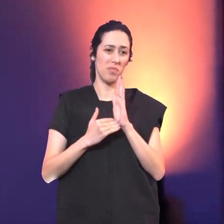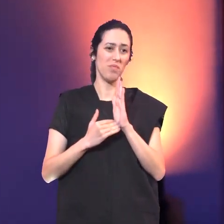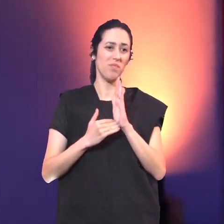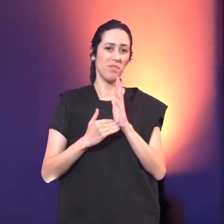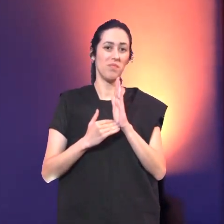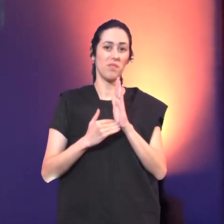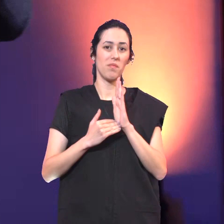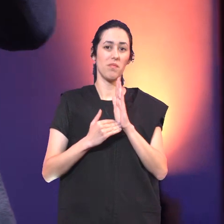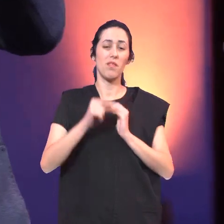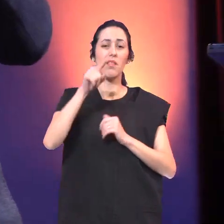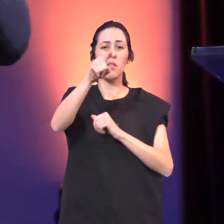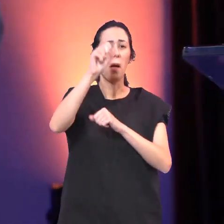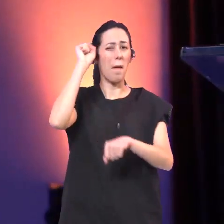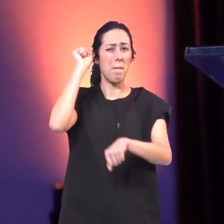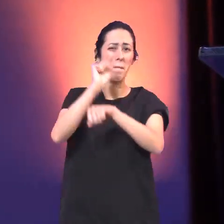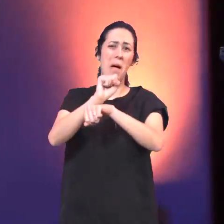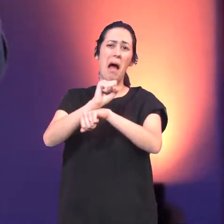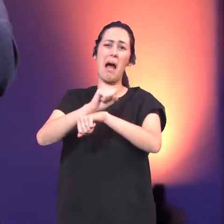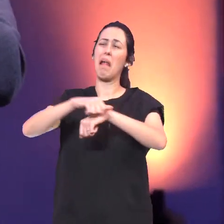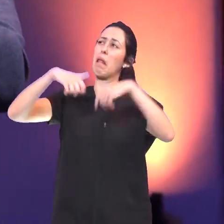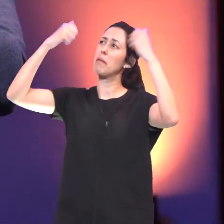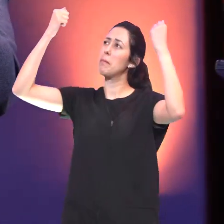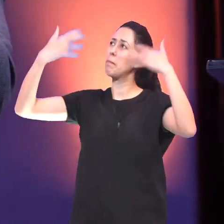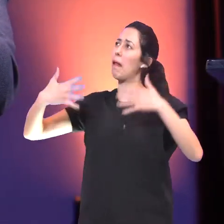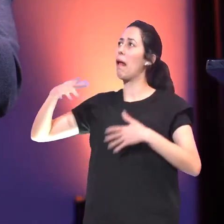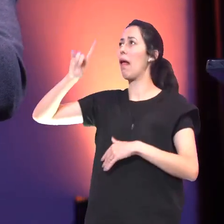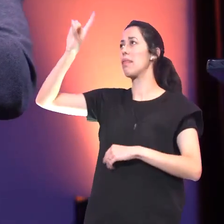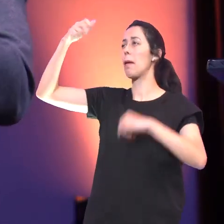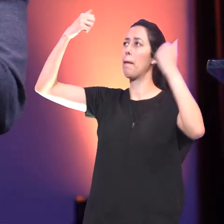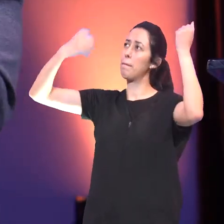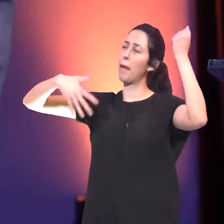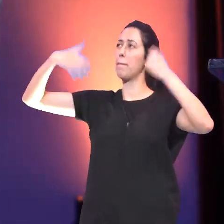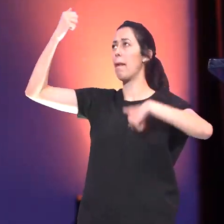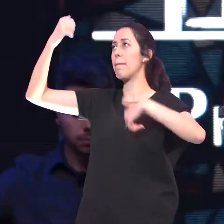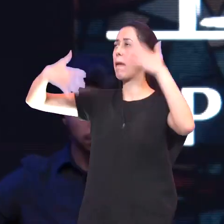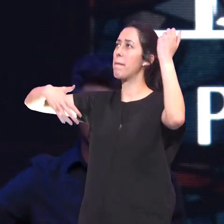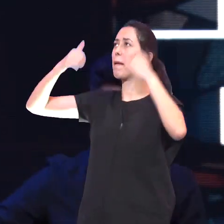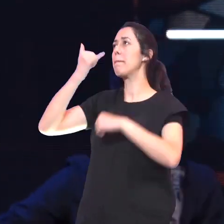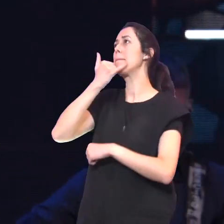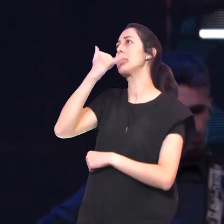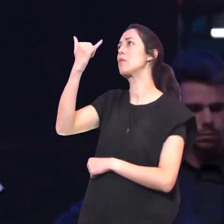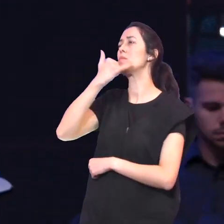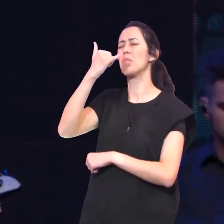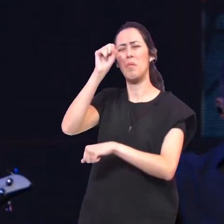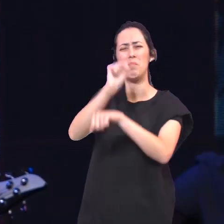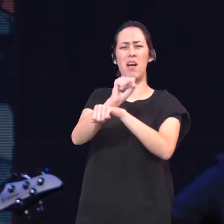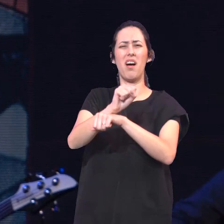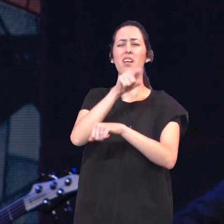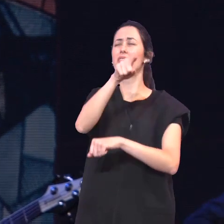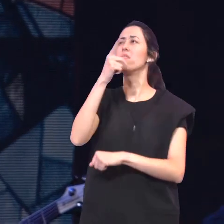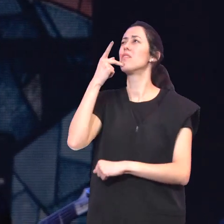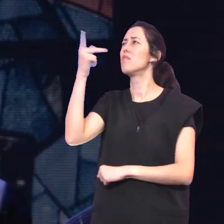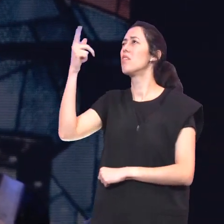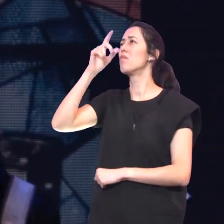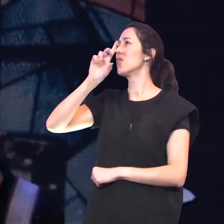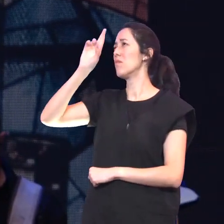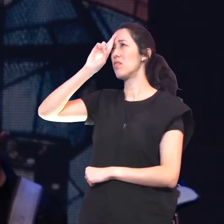Então pare De explicar Para Deus E comece a dizer Senhor Eu só estou aqui